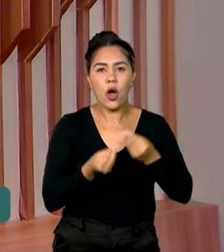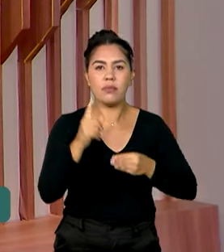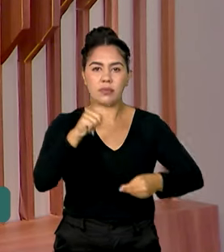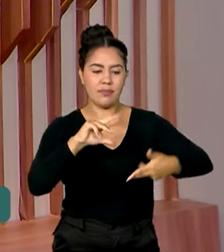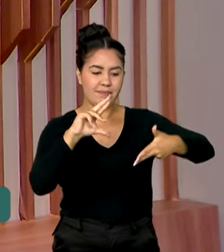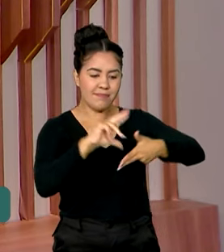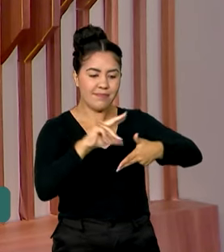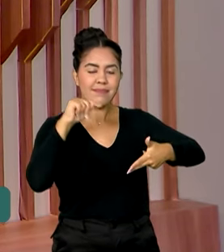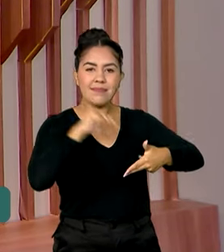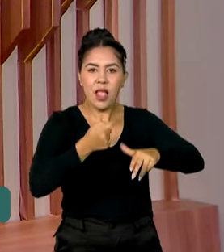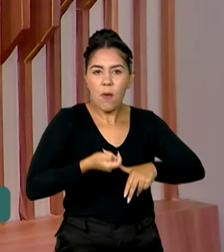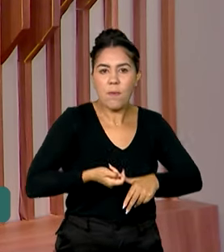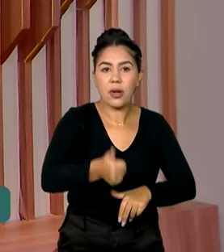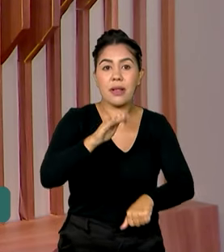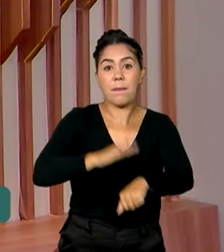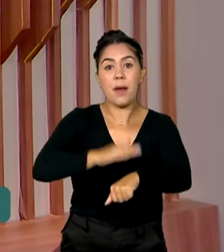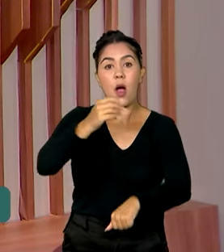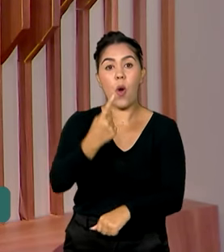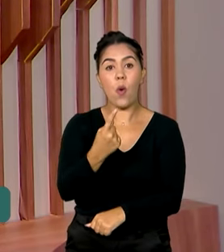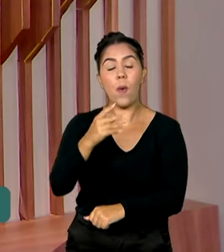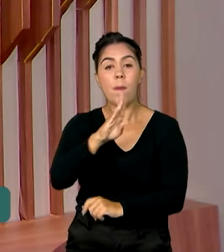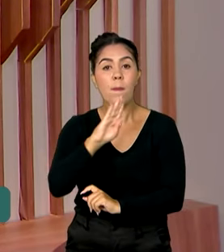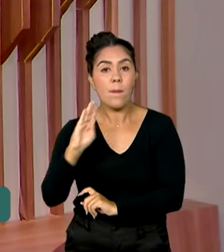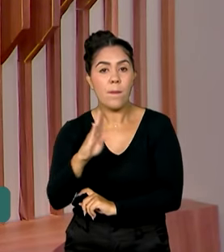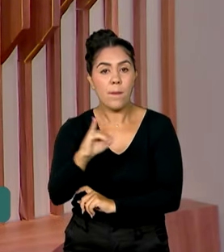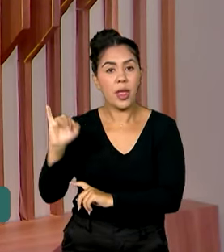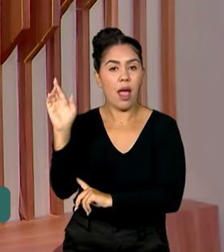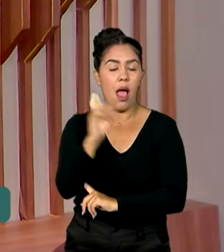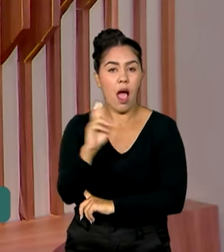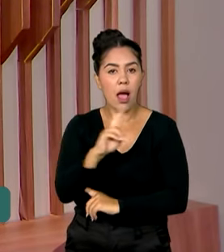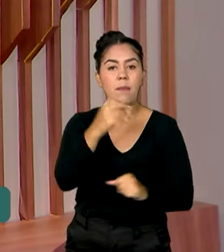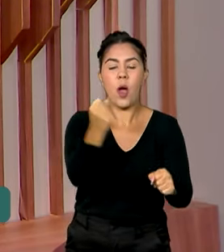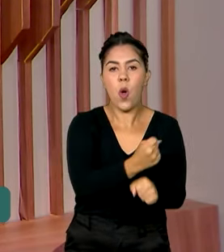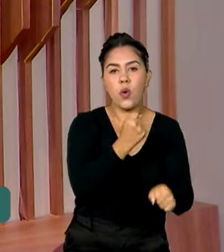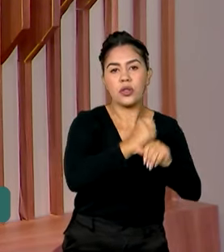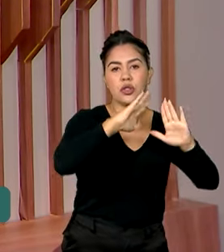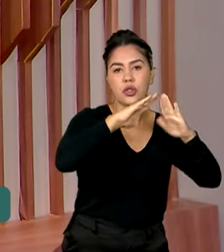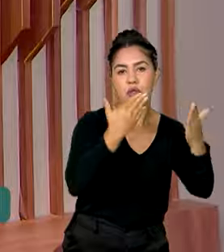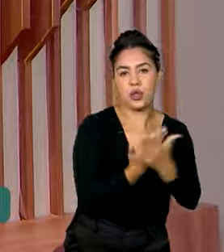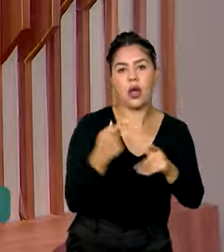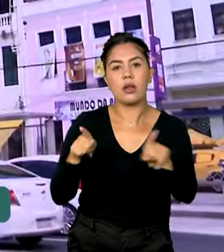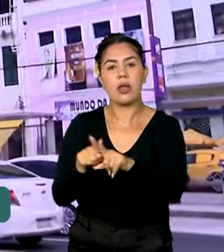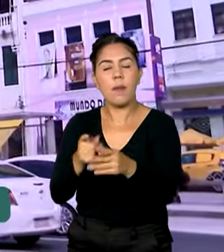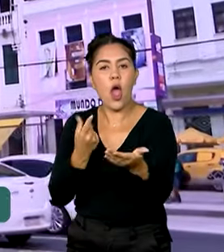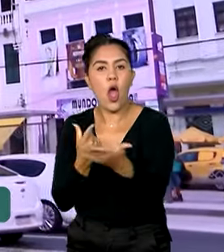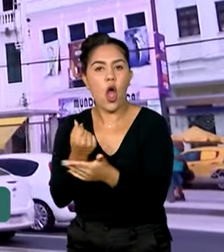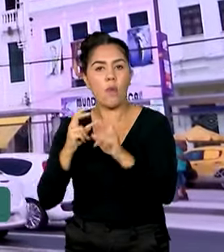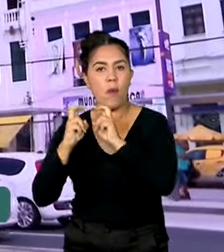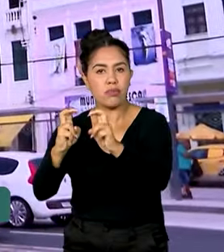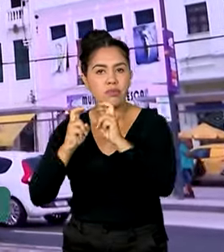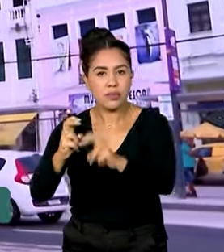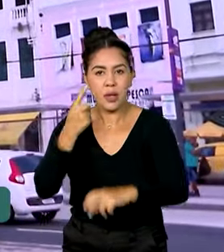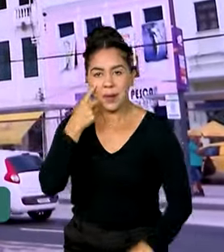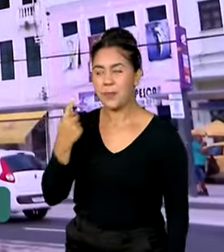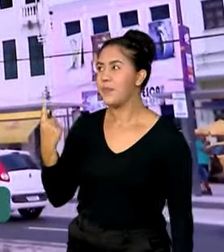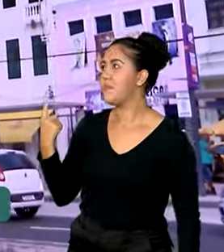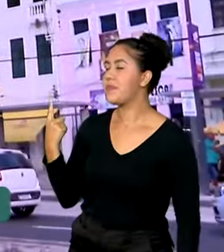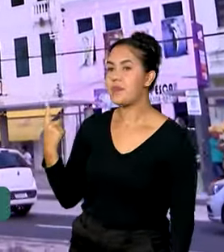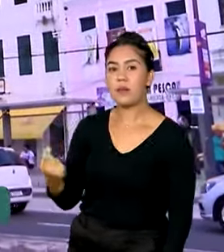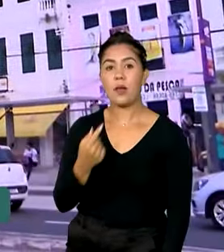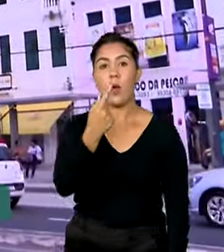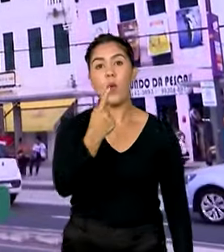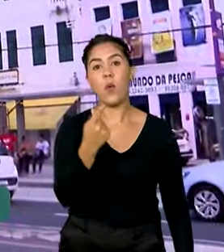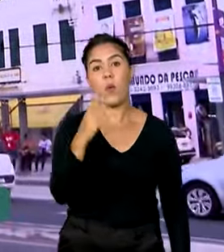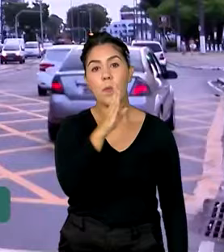mais de 1 bilhão e 200 milhões de reais para a construção de escolas e compra de ônibus. 1 bilhão e